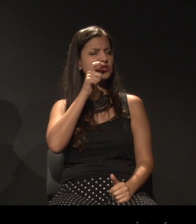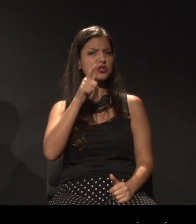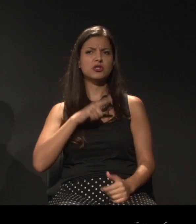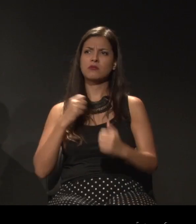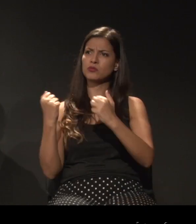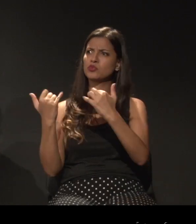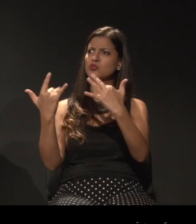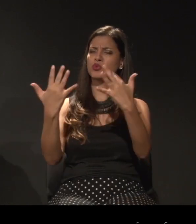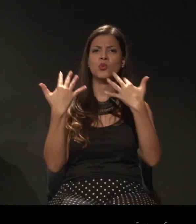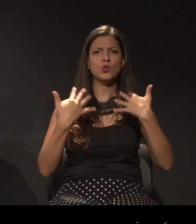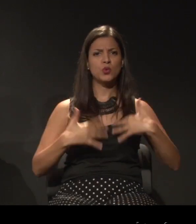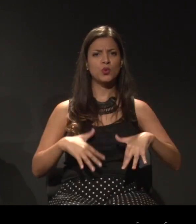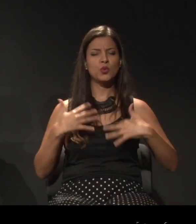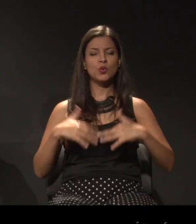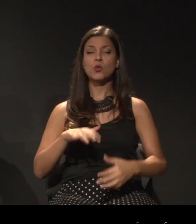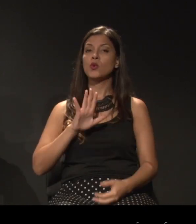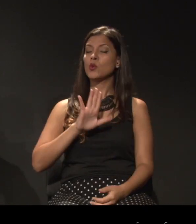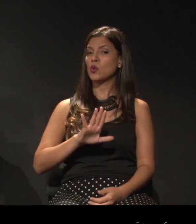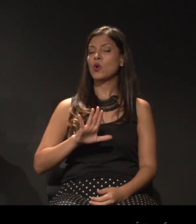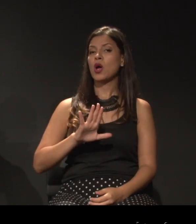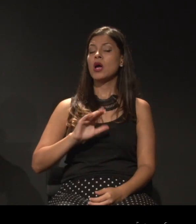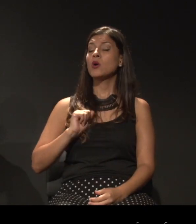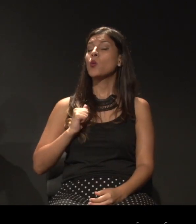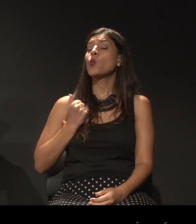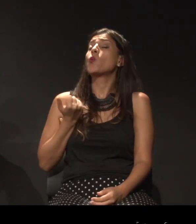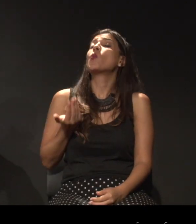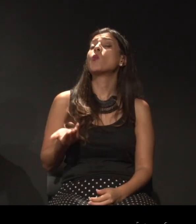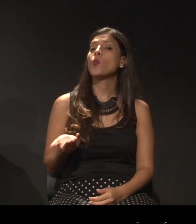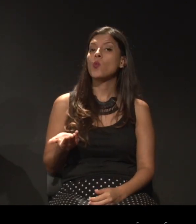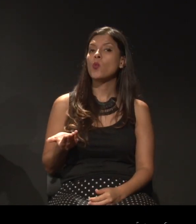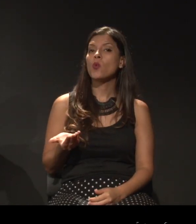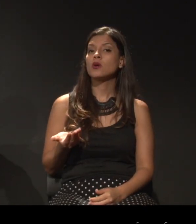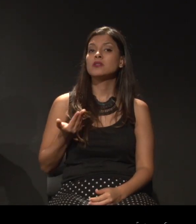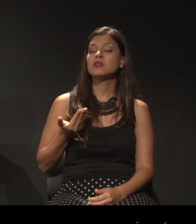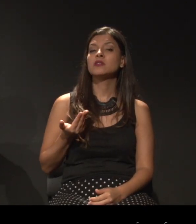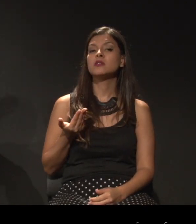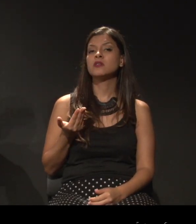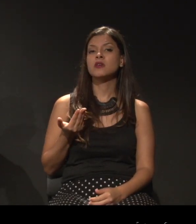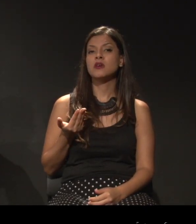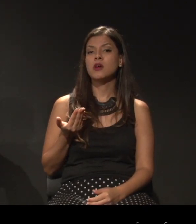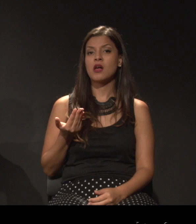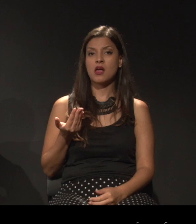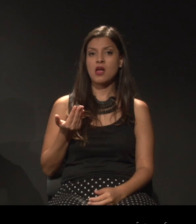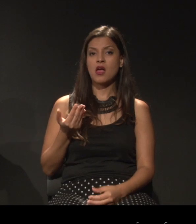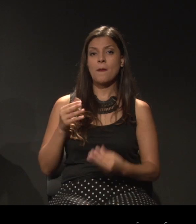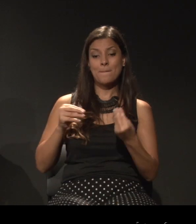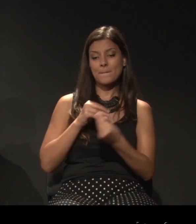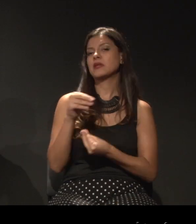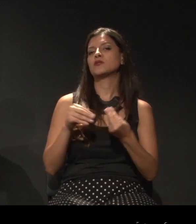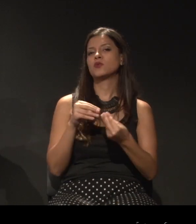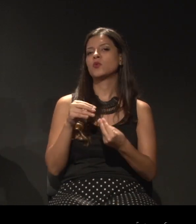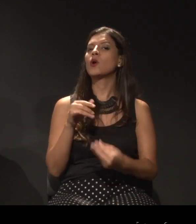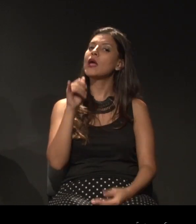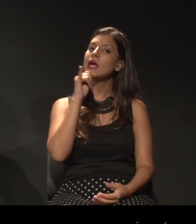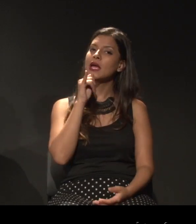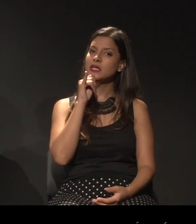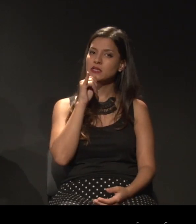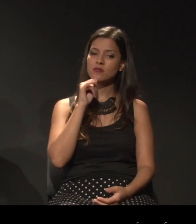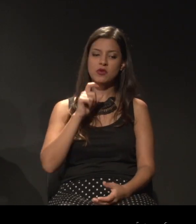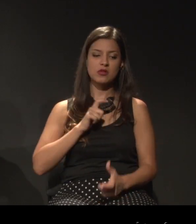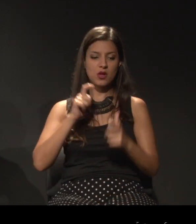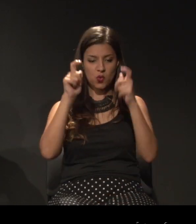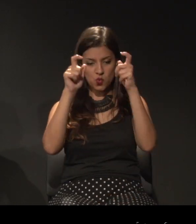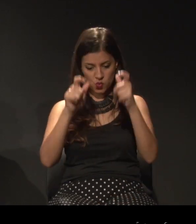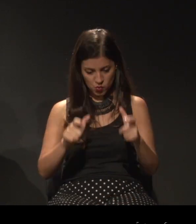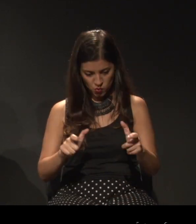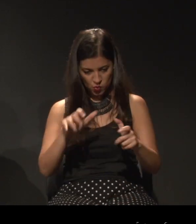quando eu mesclo e vou profundo dentro de um lugar